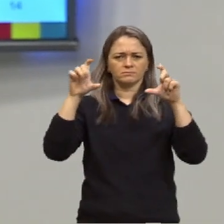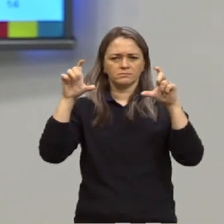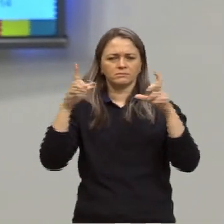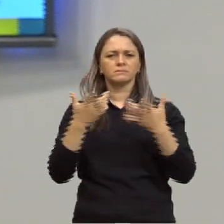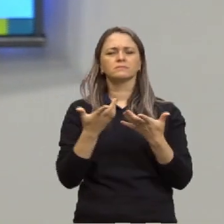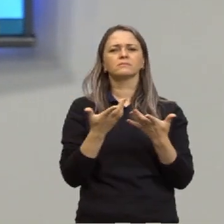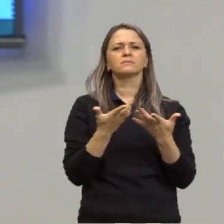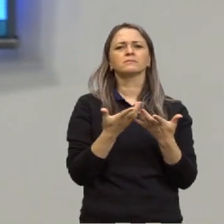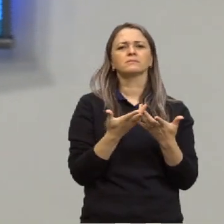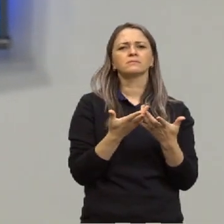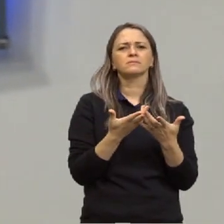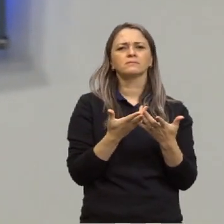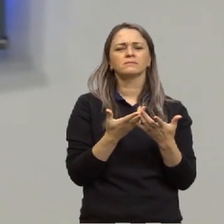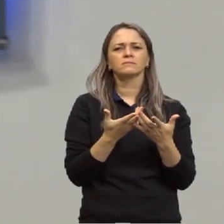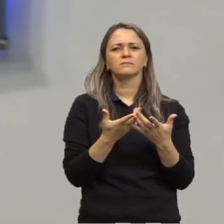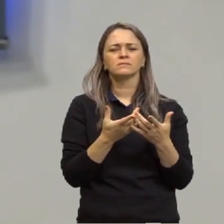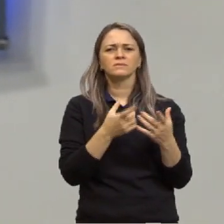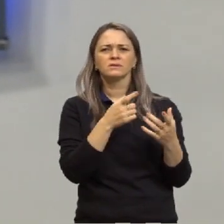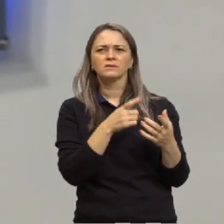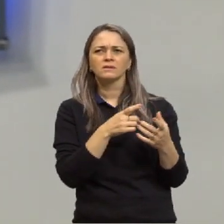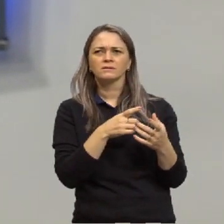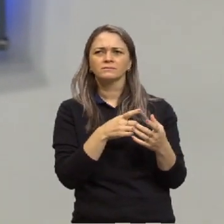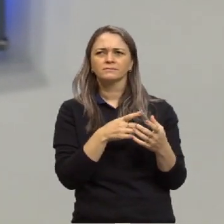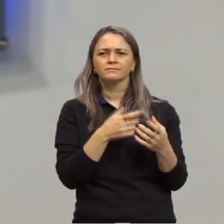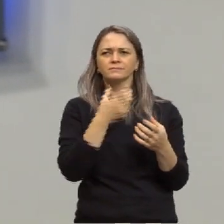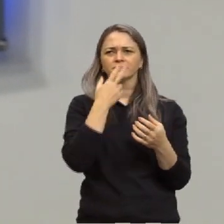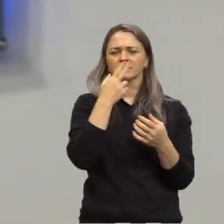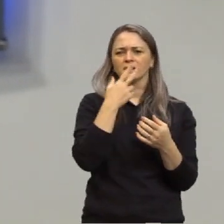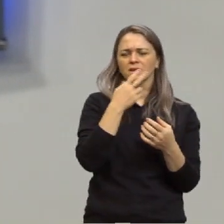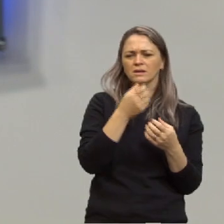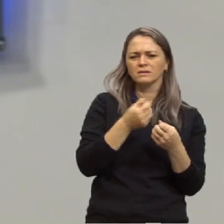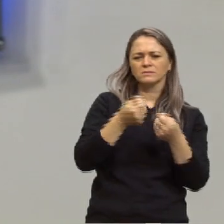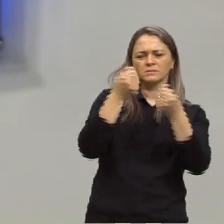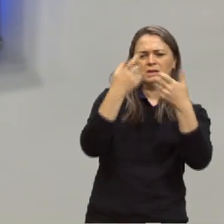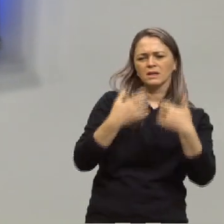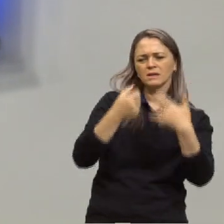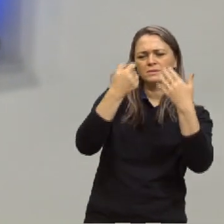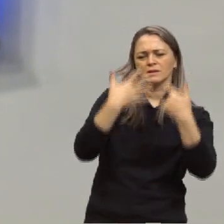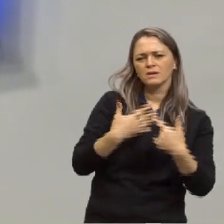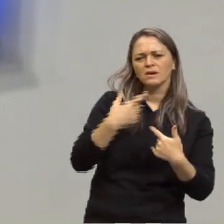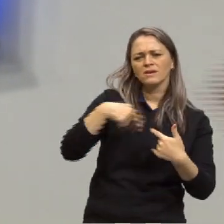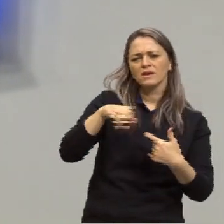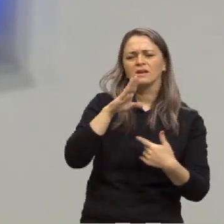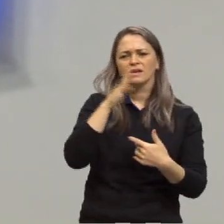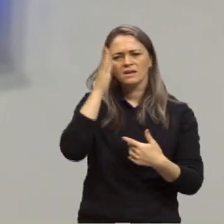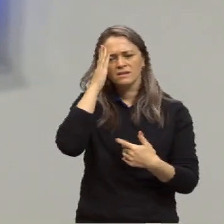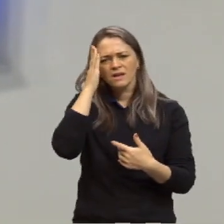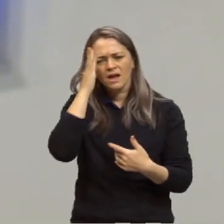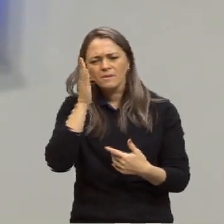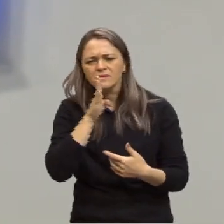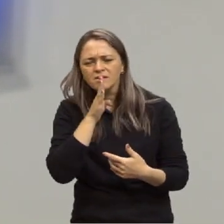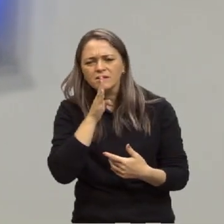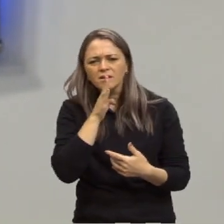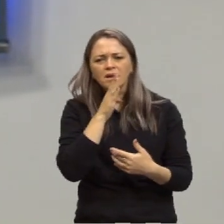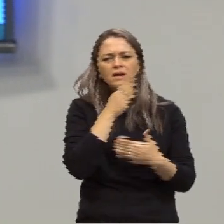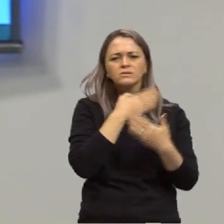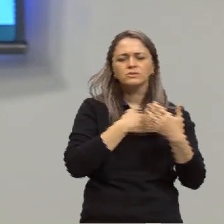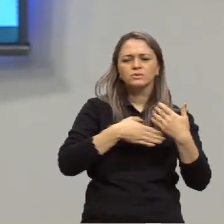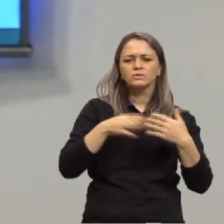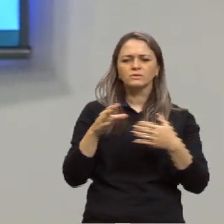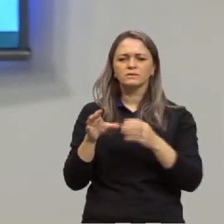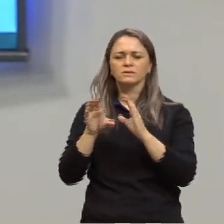Então, pode parecer que a gente está aqui chovendo no molhado, falando de coisas que vocês já sabem, mas todos esses